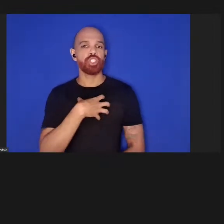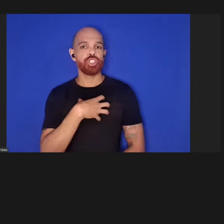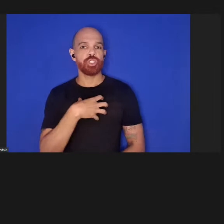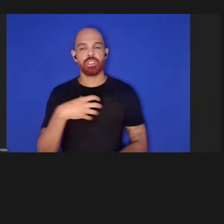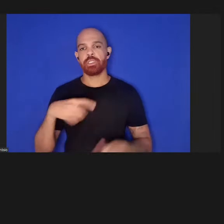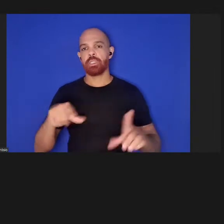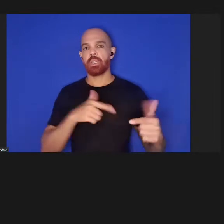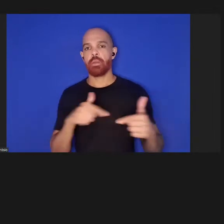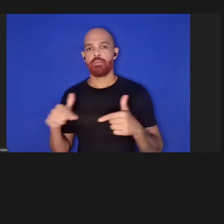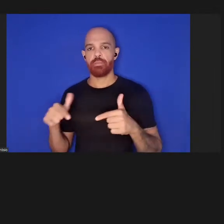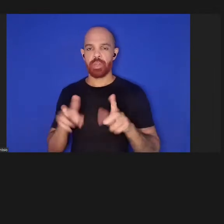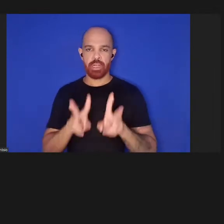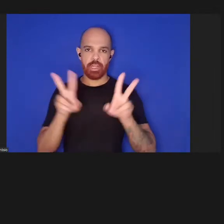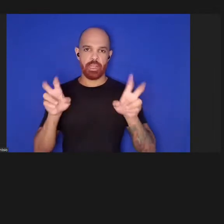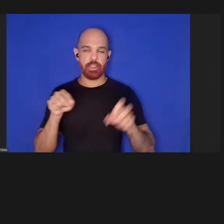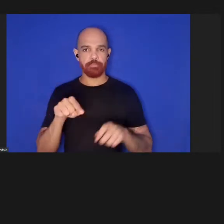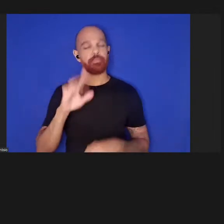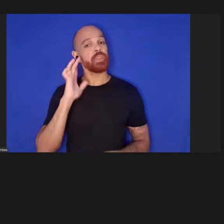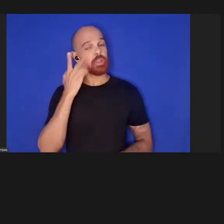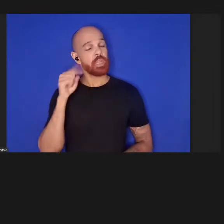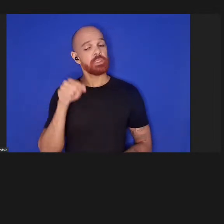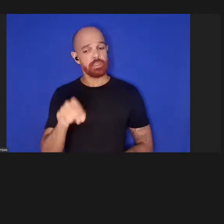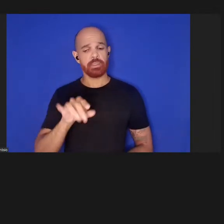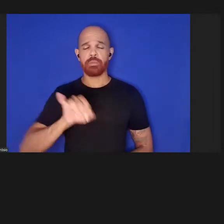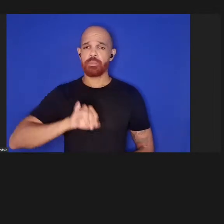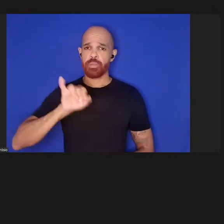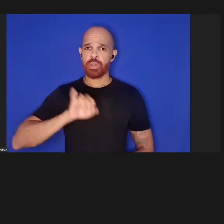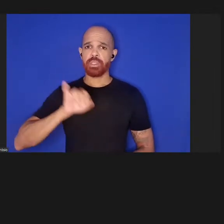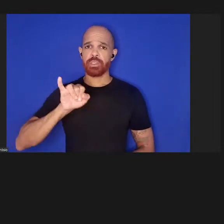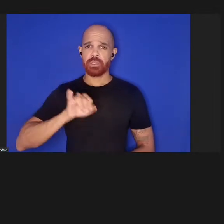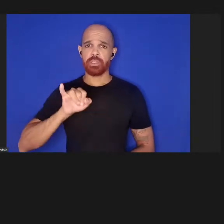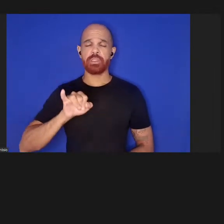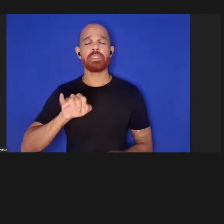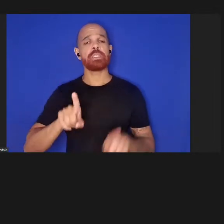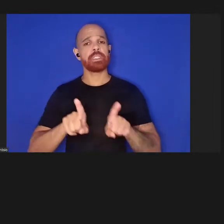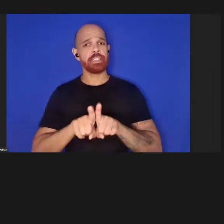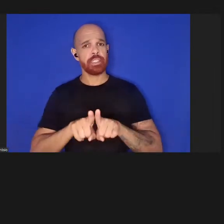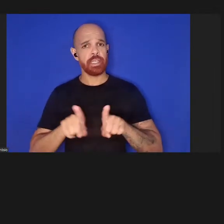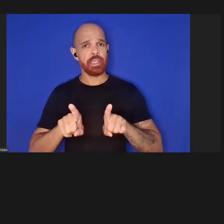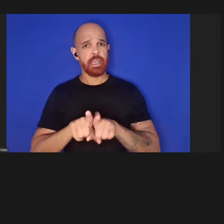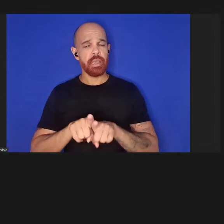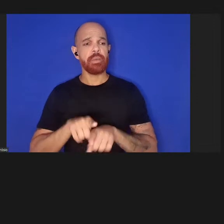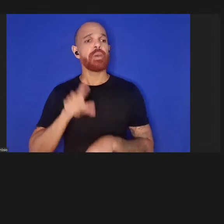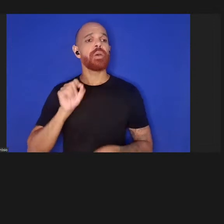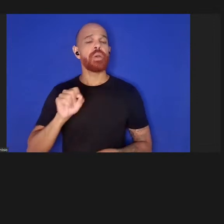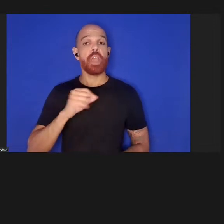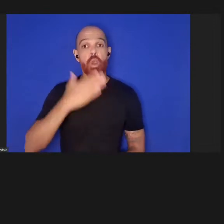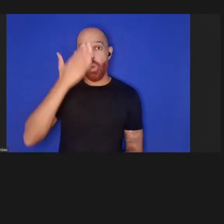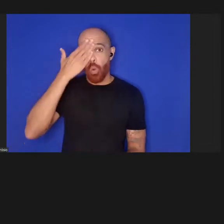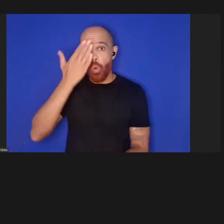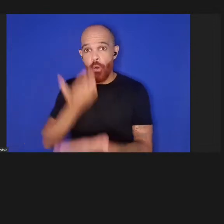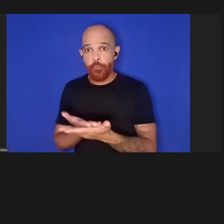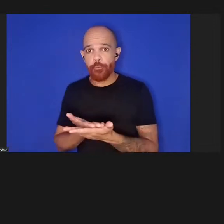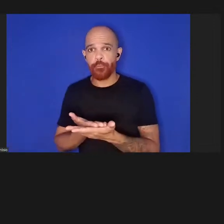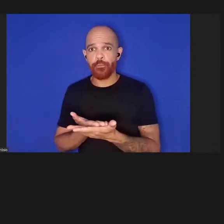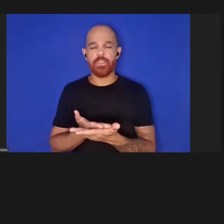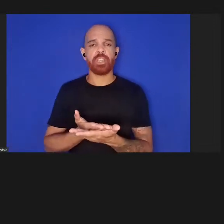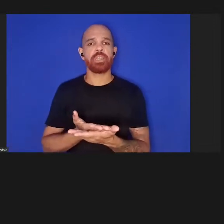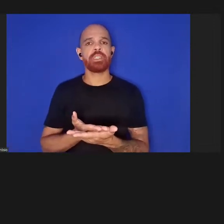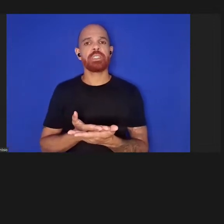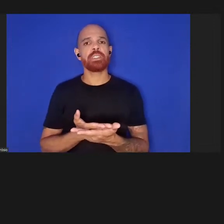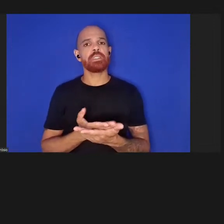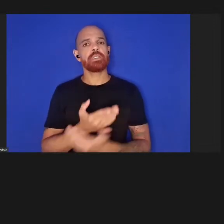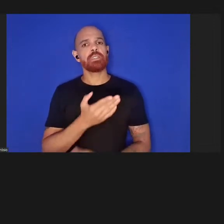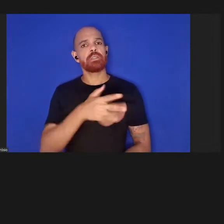relação a isso eu acho que isso seria muito importante e também a confiança pública em relação